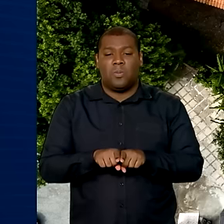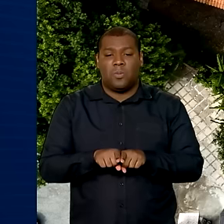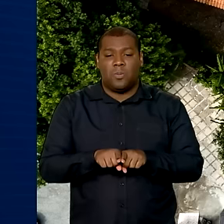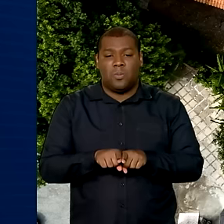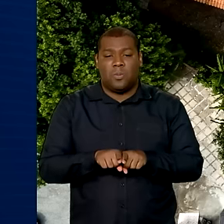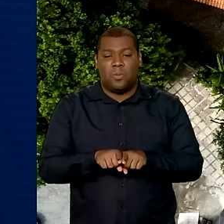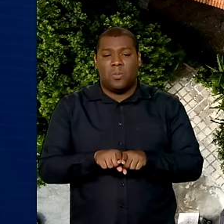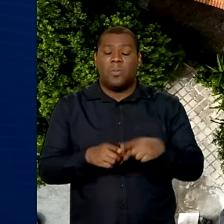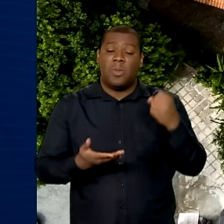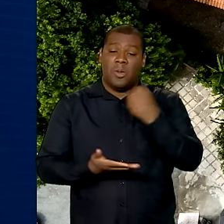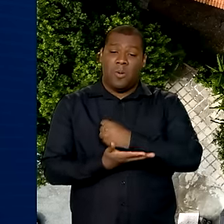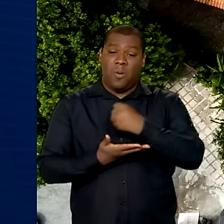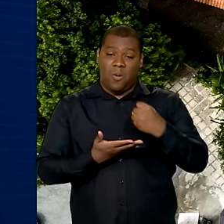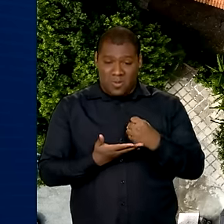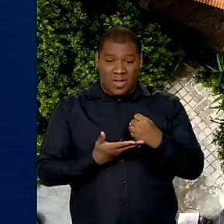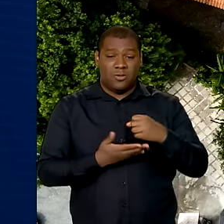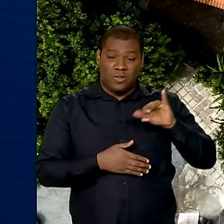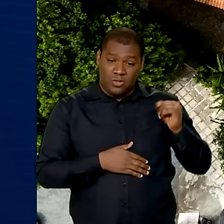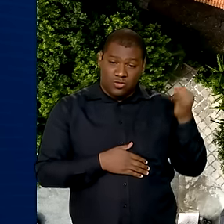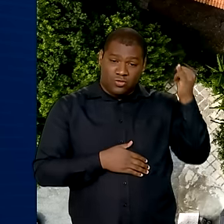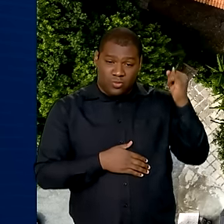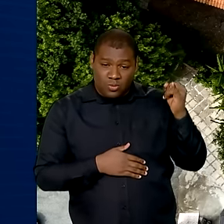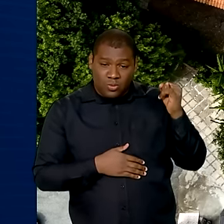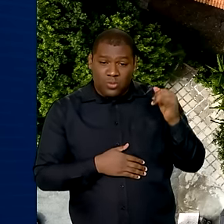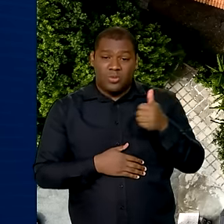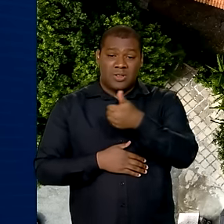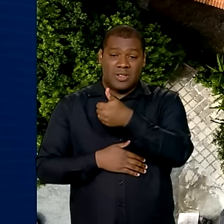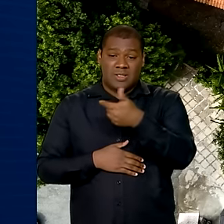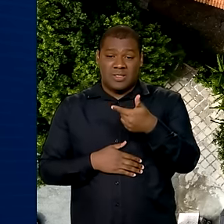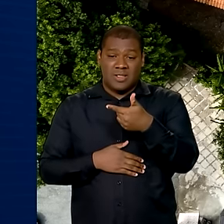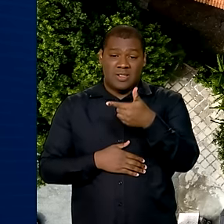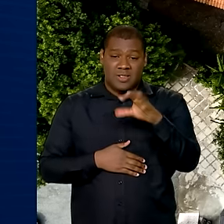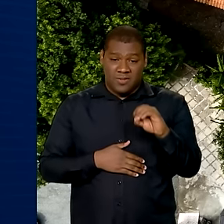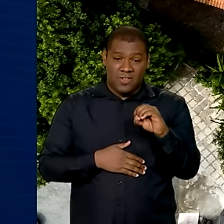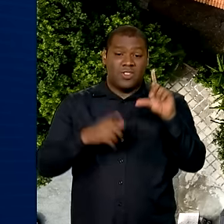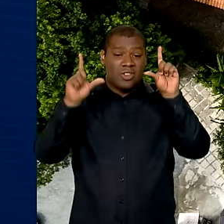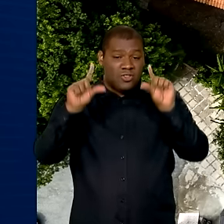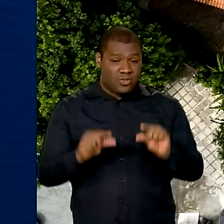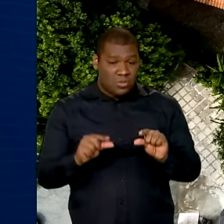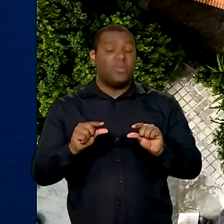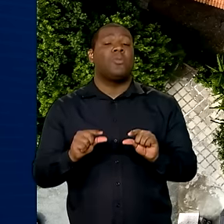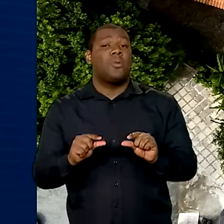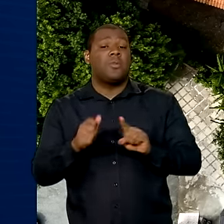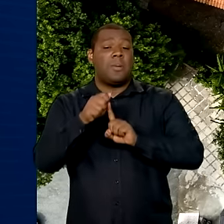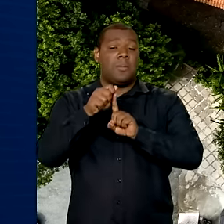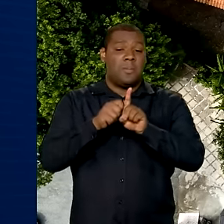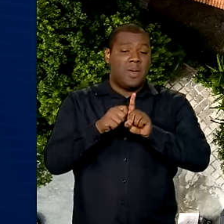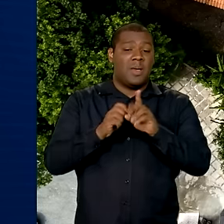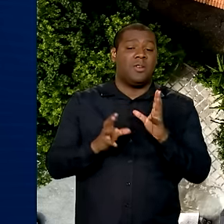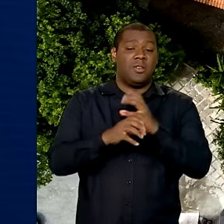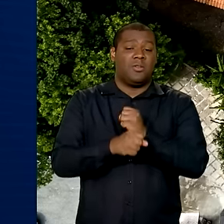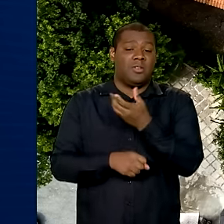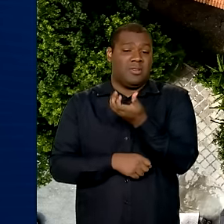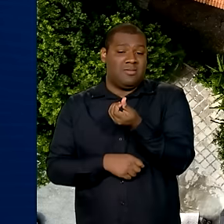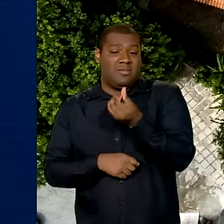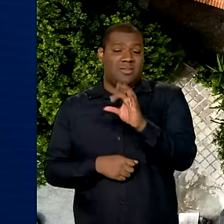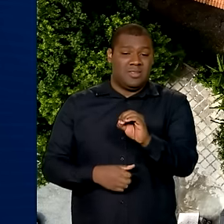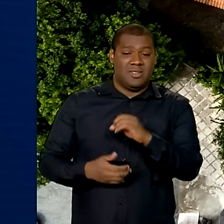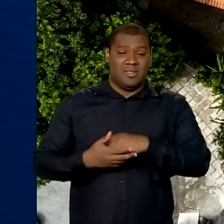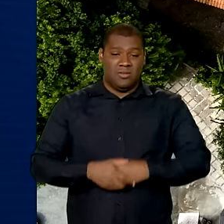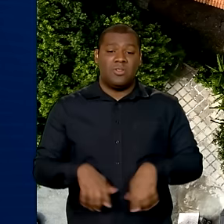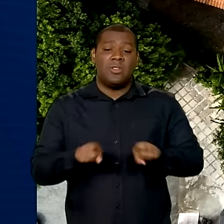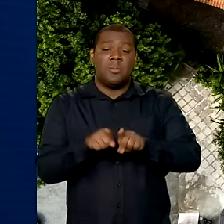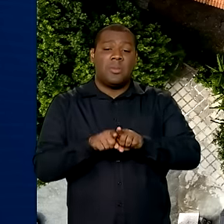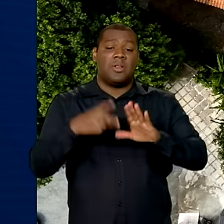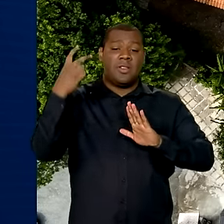do contrato, que caíram de 120 para 60 meses para o Minha Casa Minha Vida Urbano. E a menor taxa de